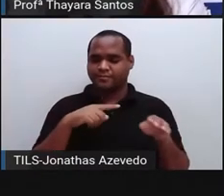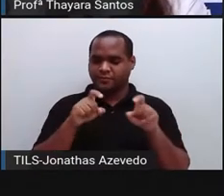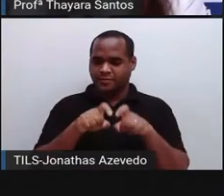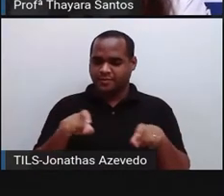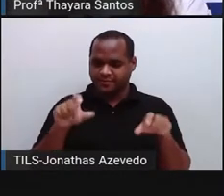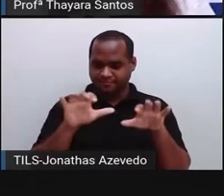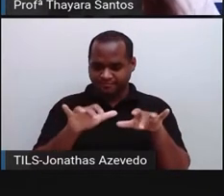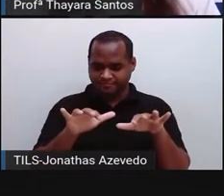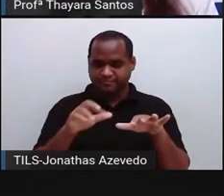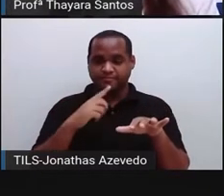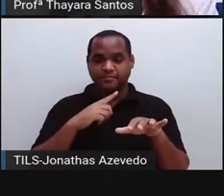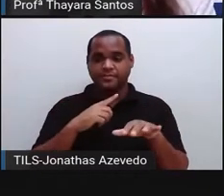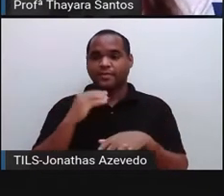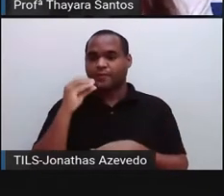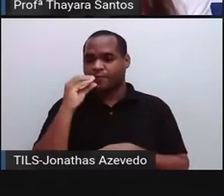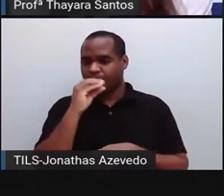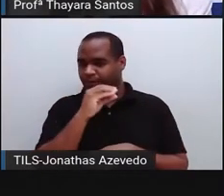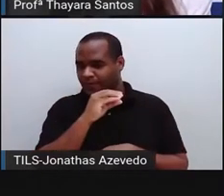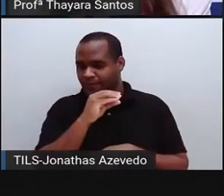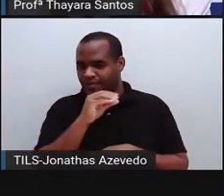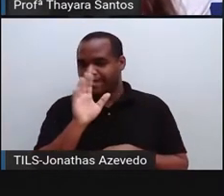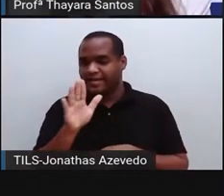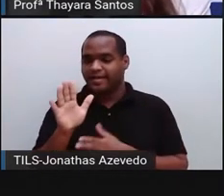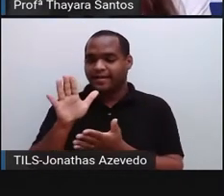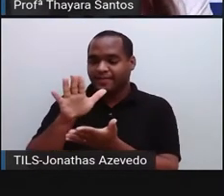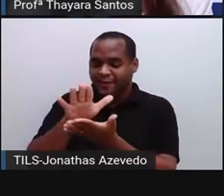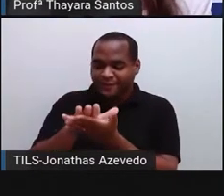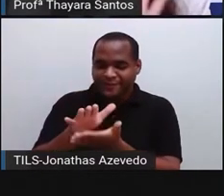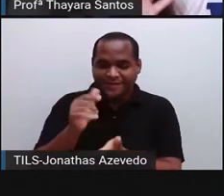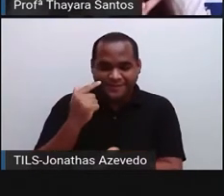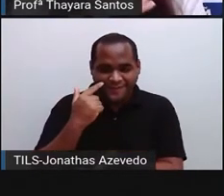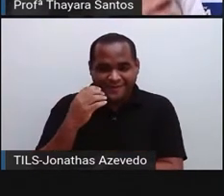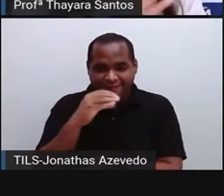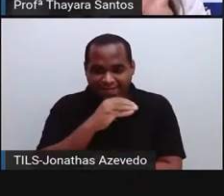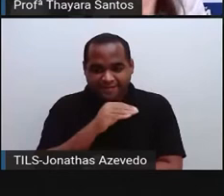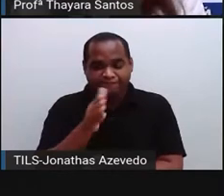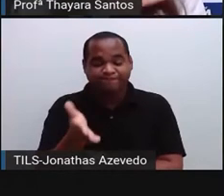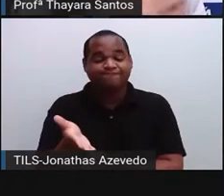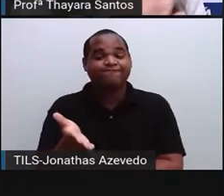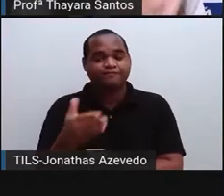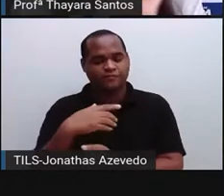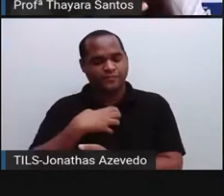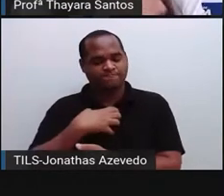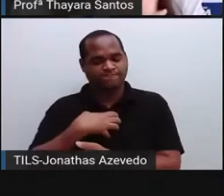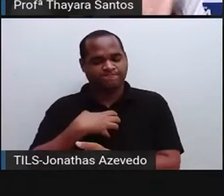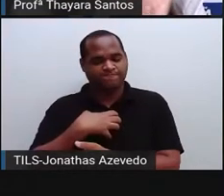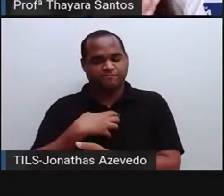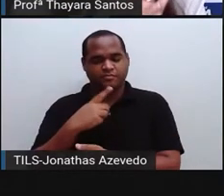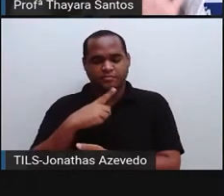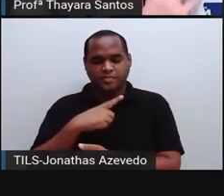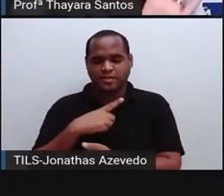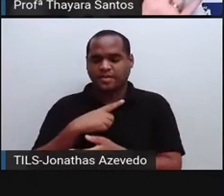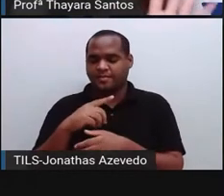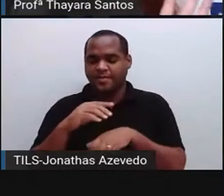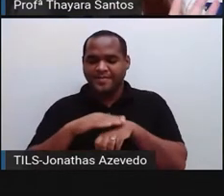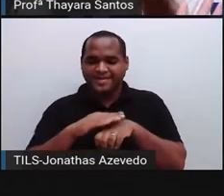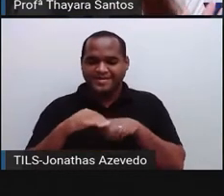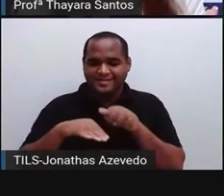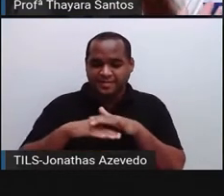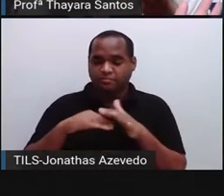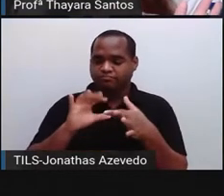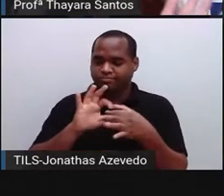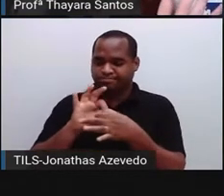em cima, está quente. Quando eu boto a minha mão aqui, eu vou ter sensores aqui na minha pele que vão estar